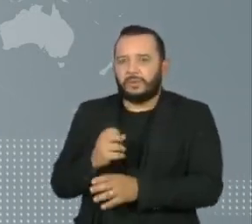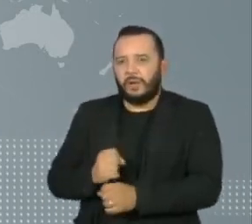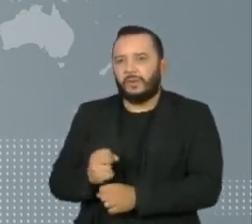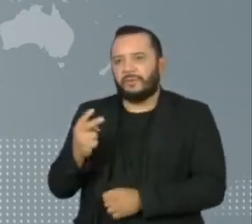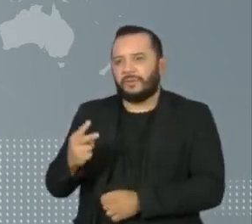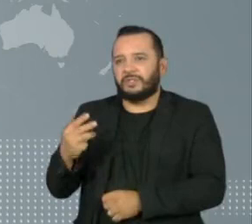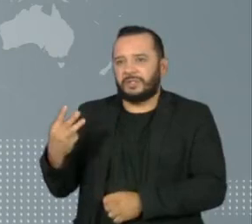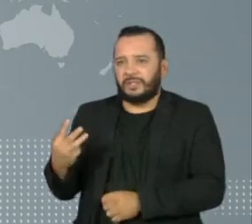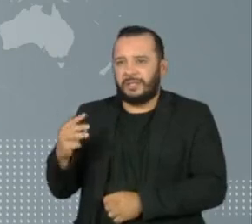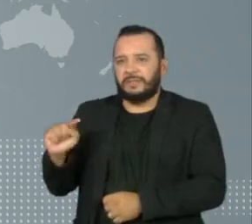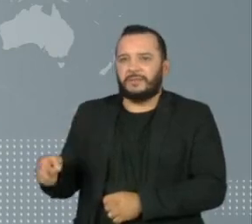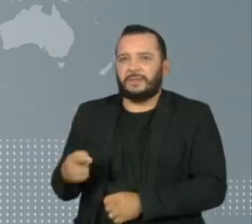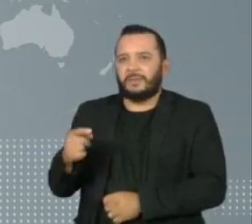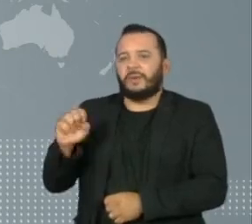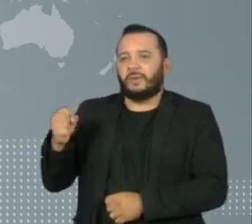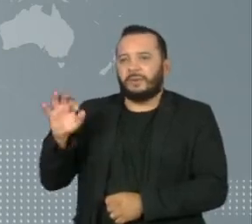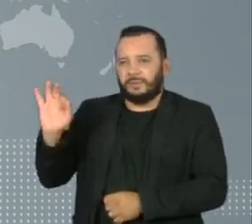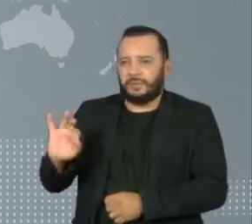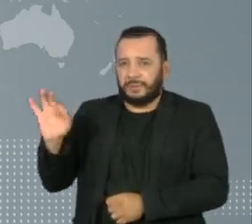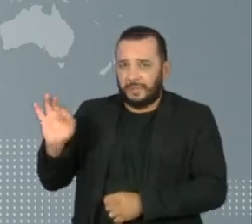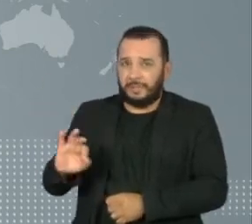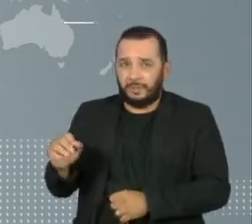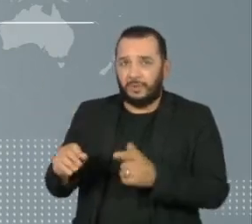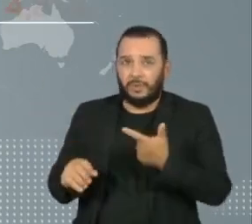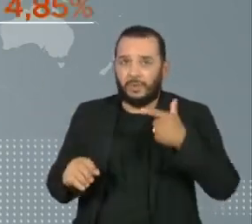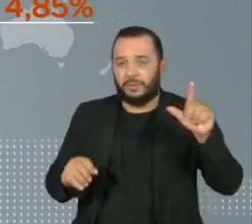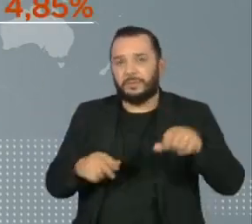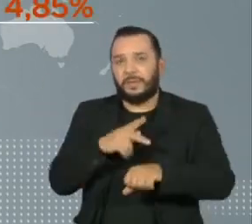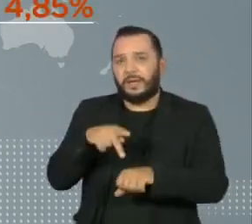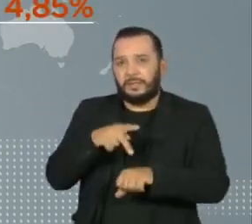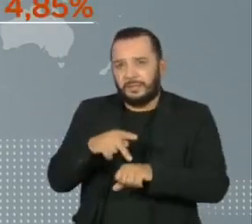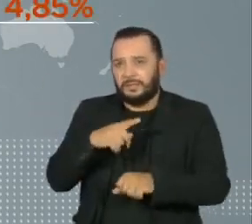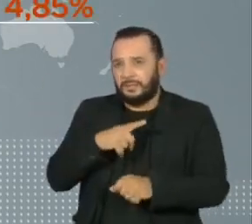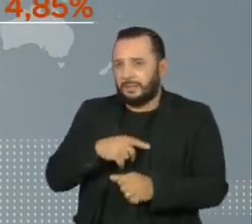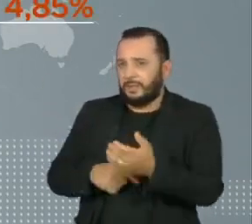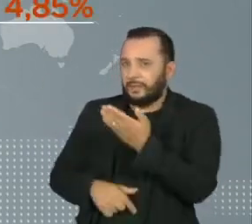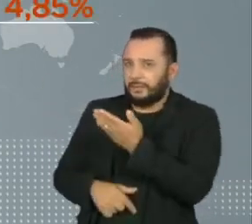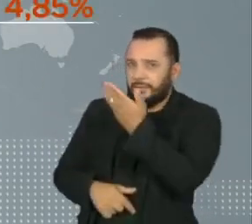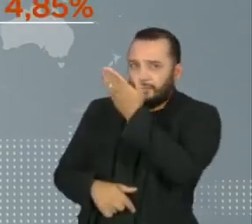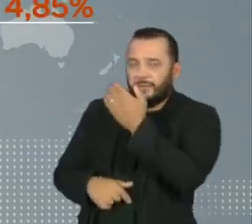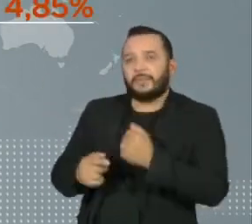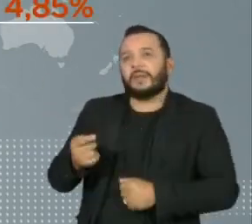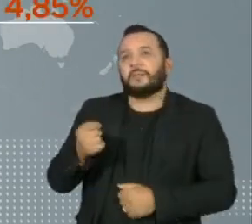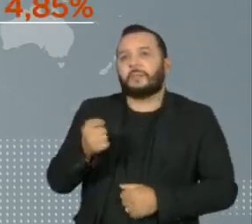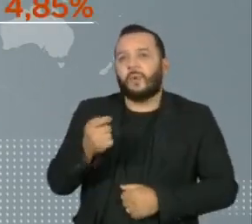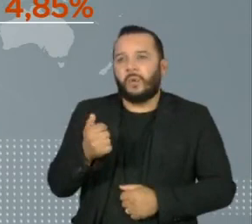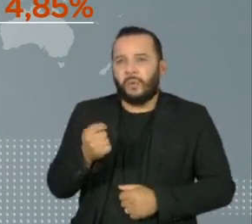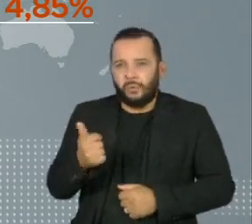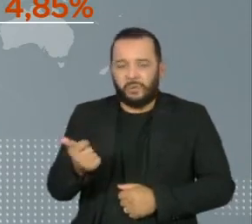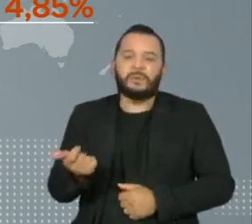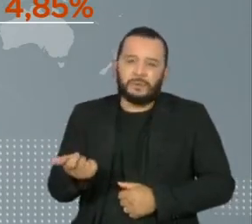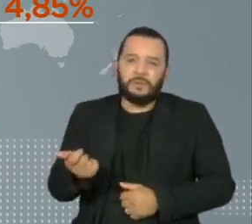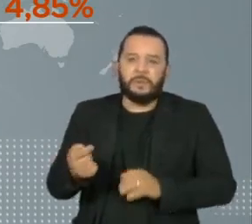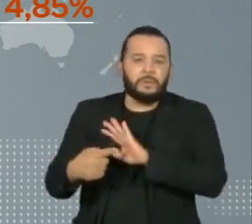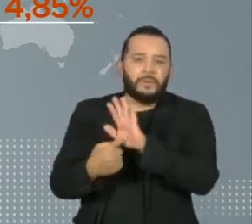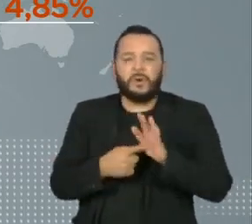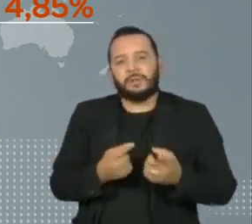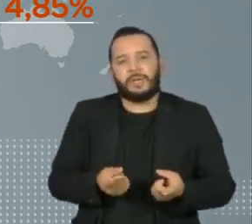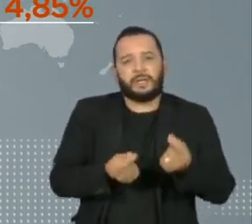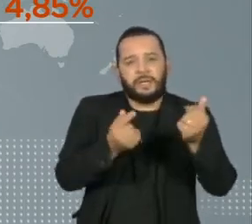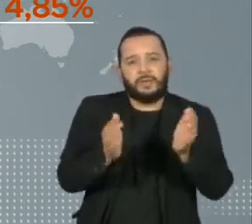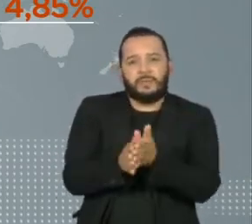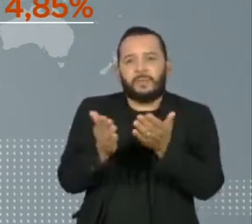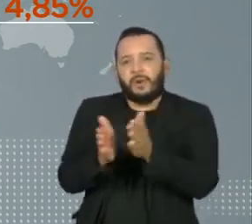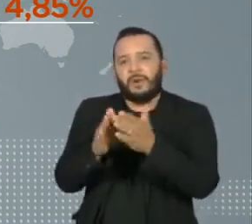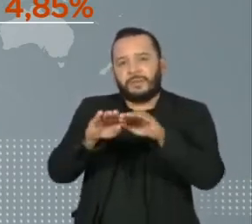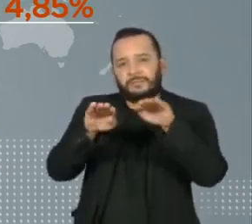a 23,8%. Outros países da África têm números ainda menores e que evidenciam a desigualdade.